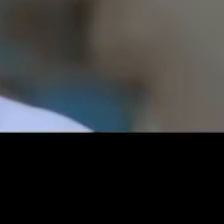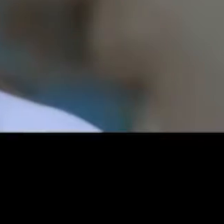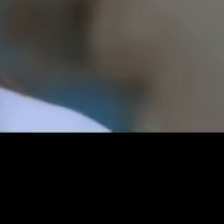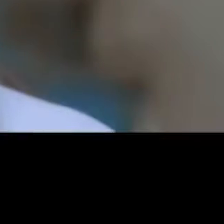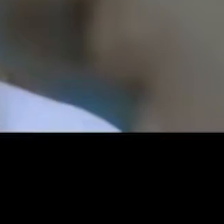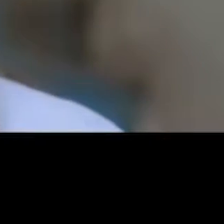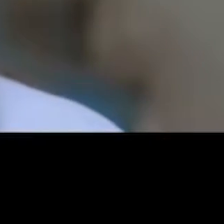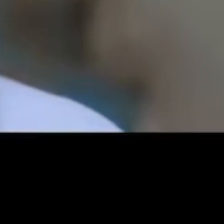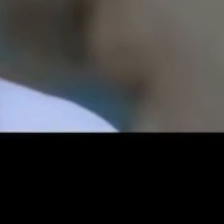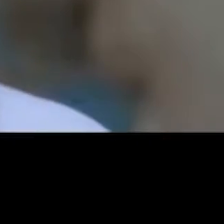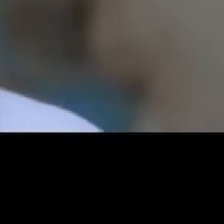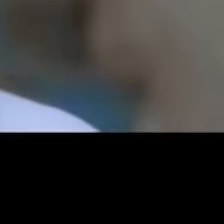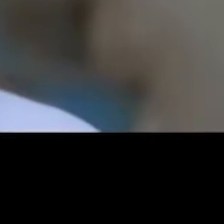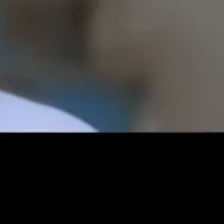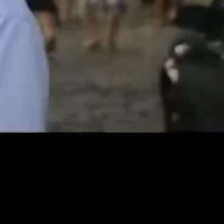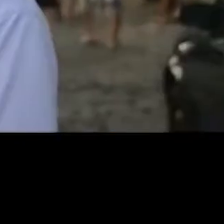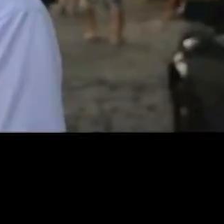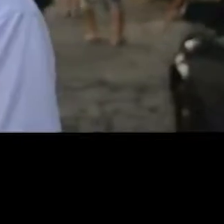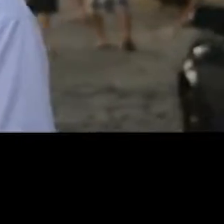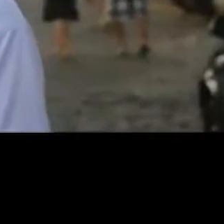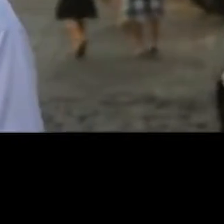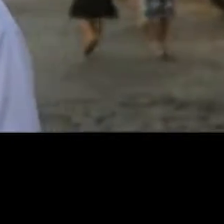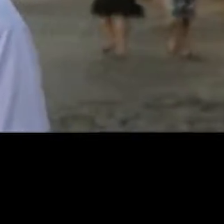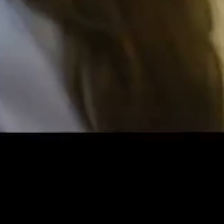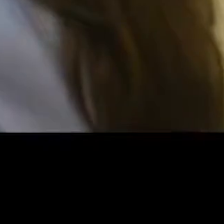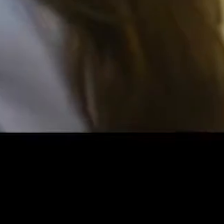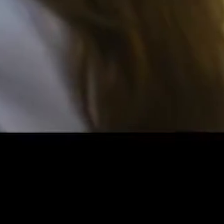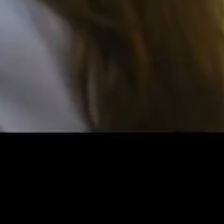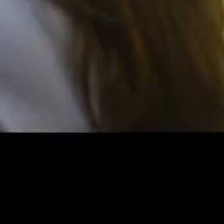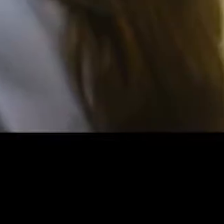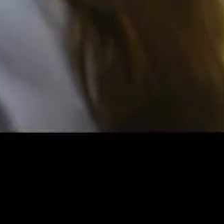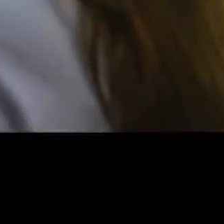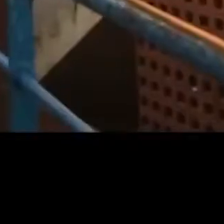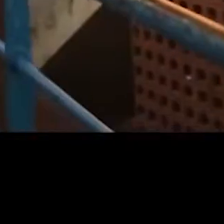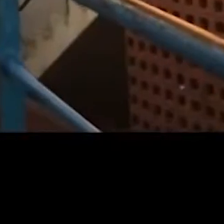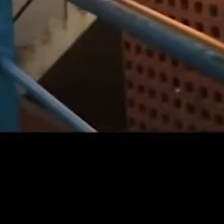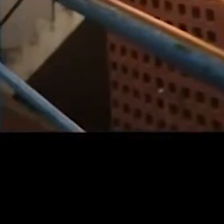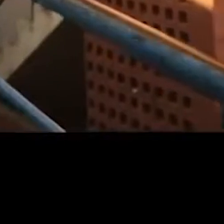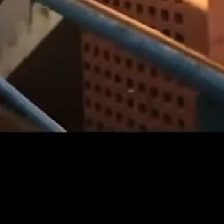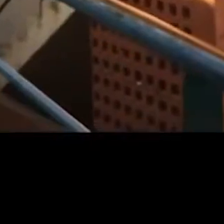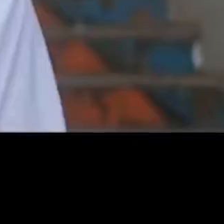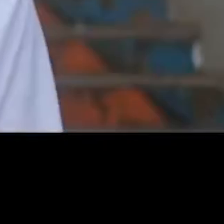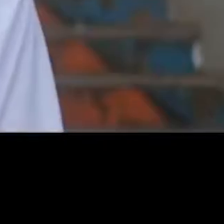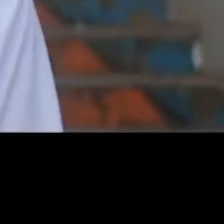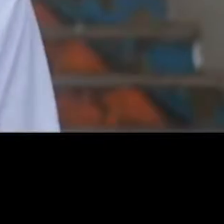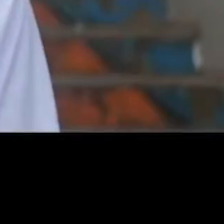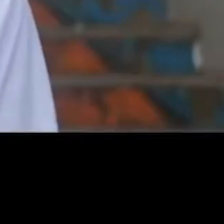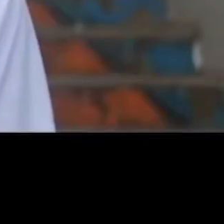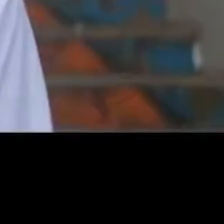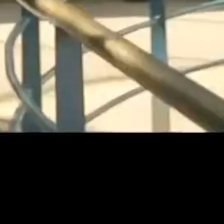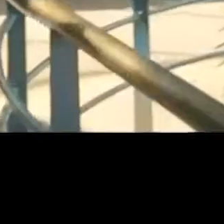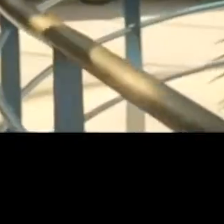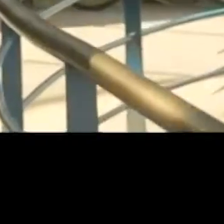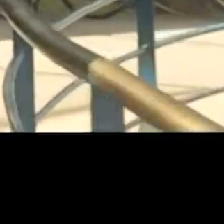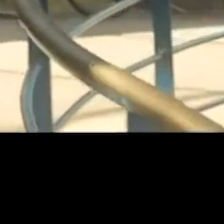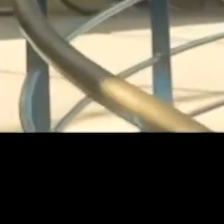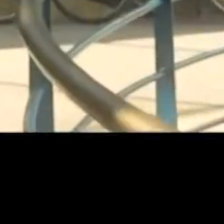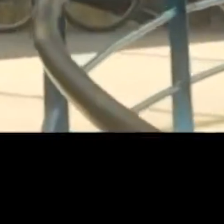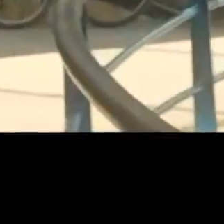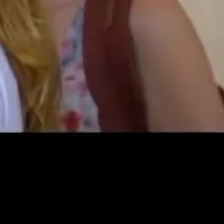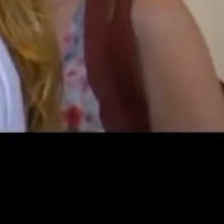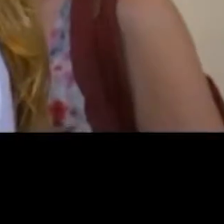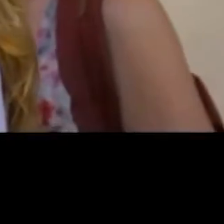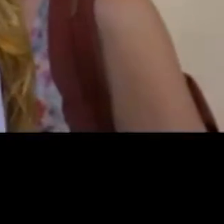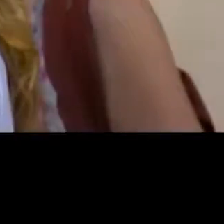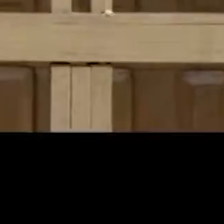eu me capacitar como guia de turismo. Ele falou, bom, agora eu já tenho uma profissão, eu já estou andando com as próprias pernas. O